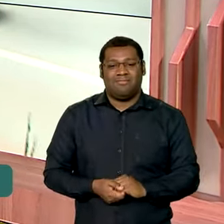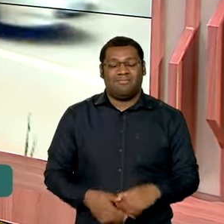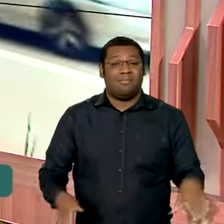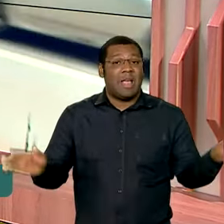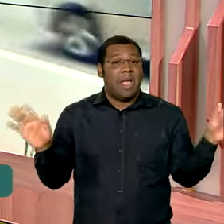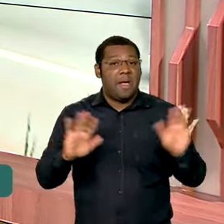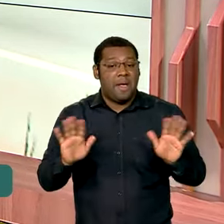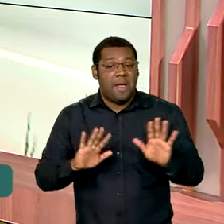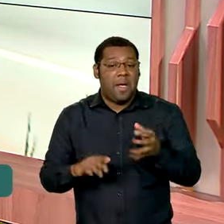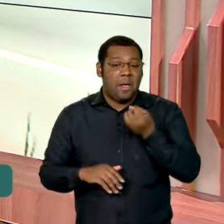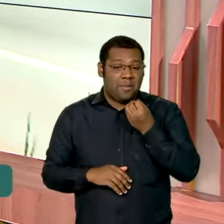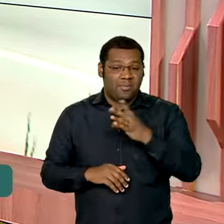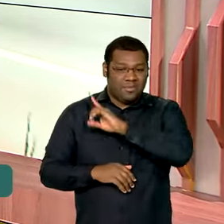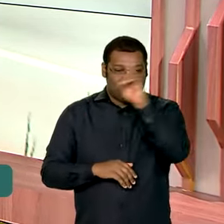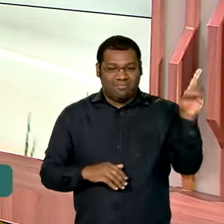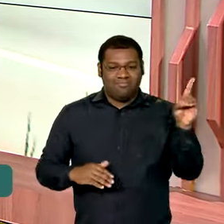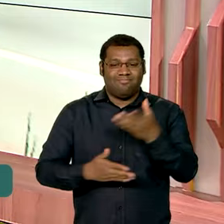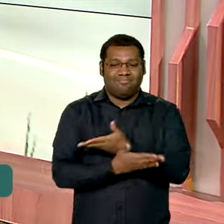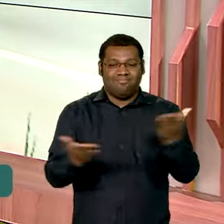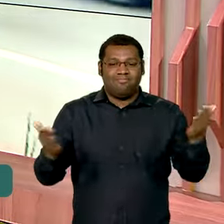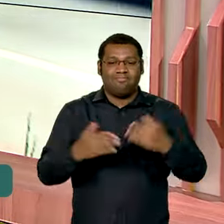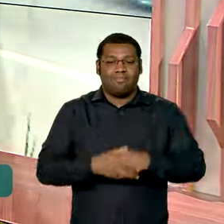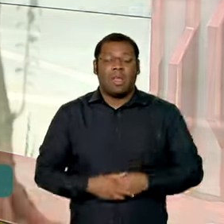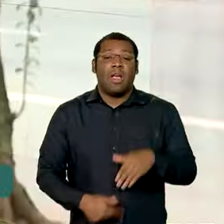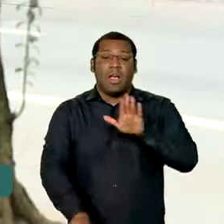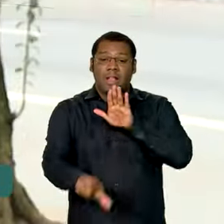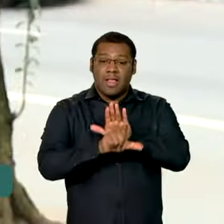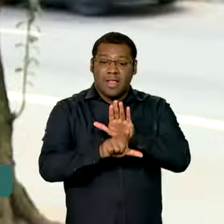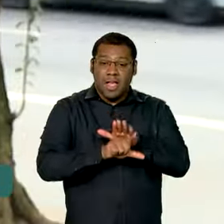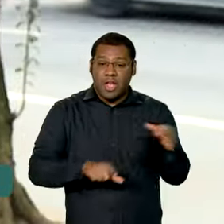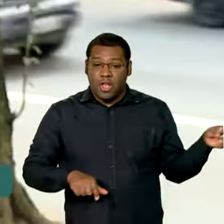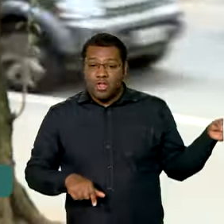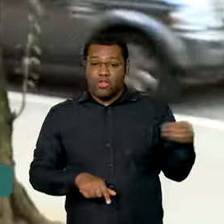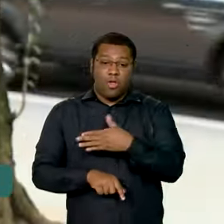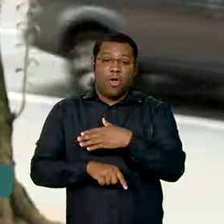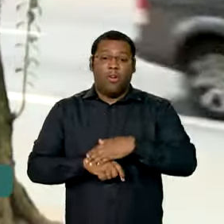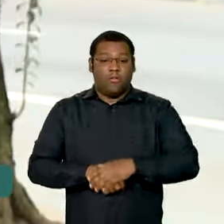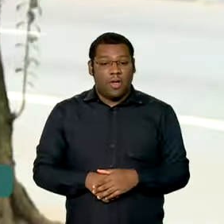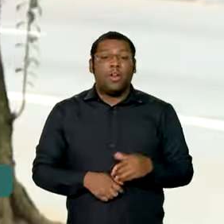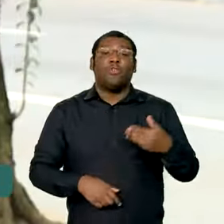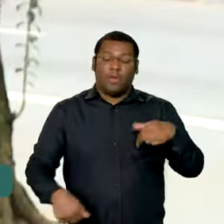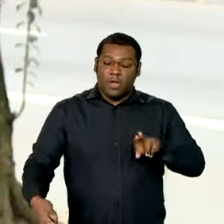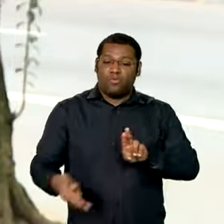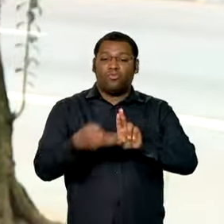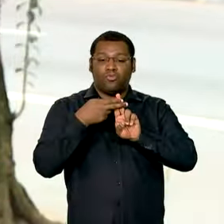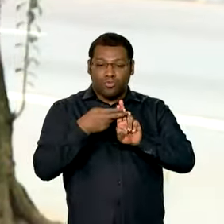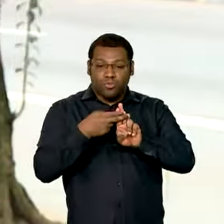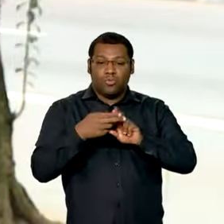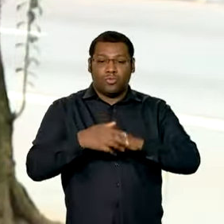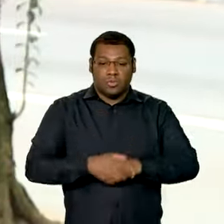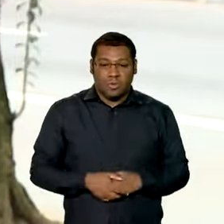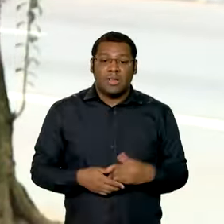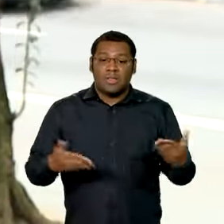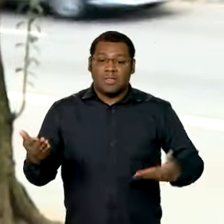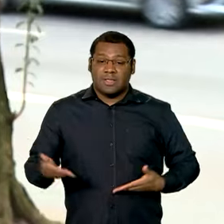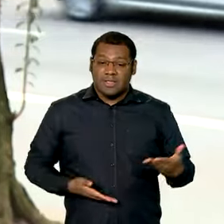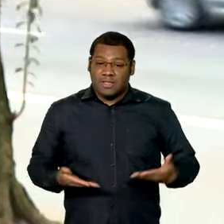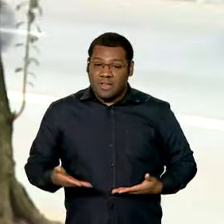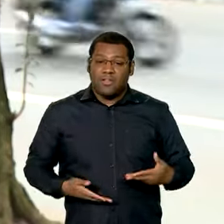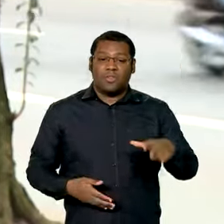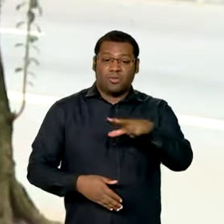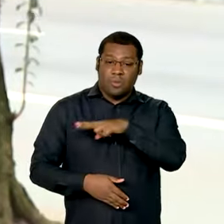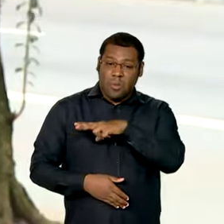Bom dia, Vanessa e a quem nos acompanha. Essa nova lei vale para todo o atendimento do SUS, incluindo os serviços privados,